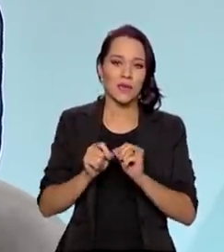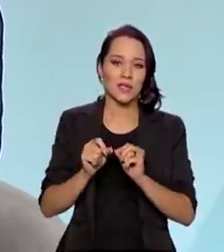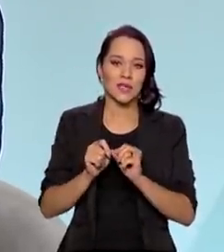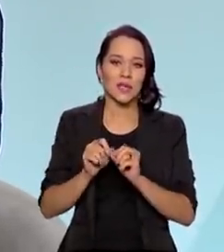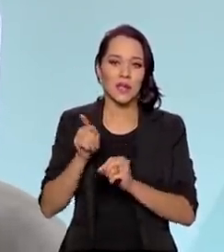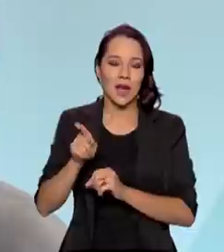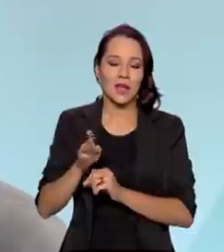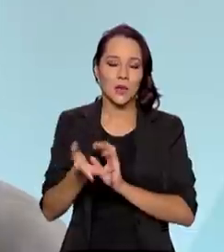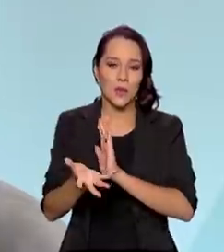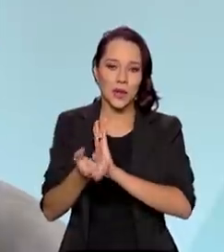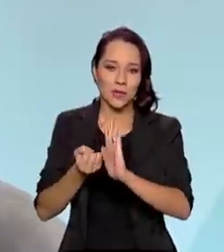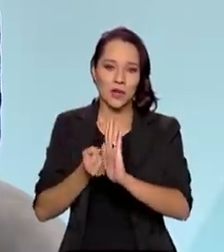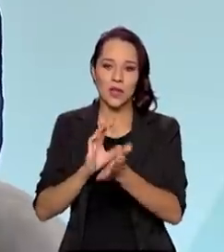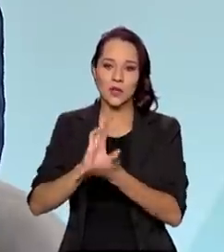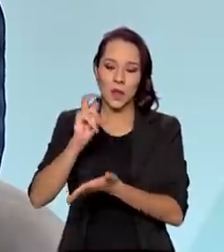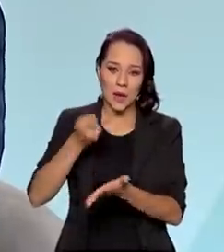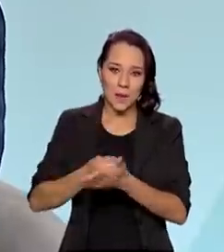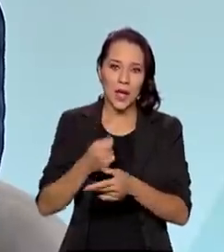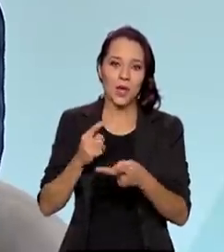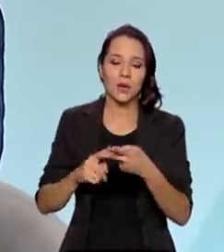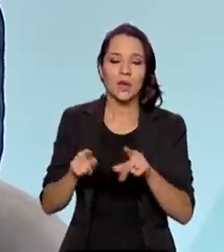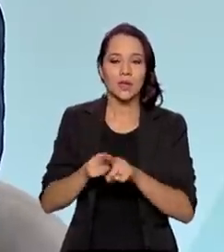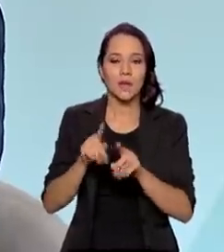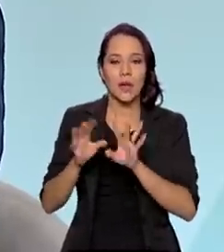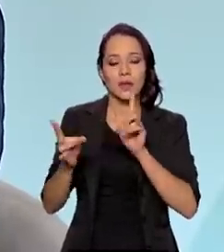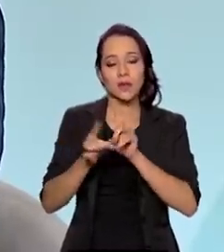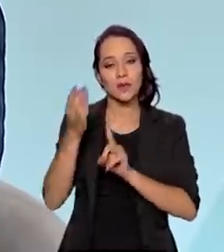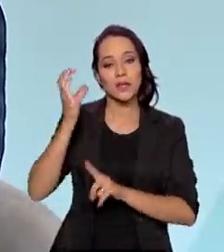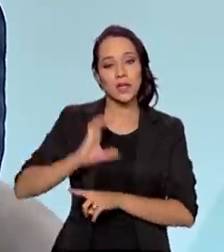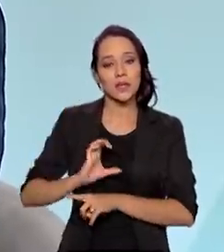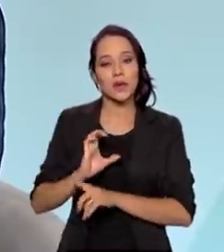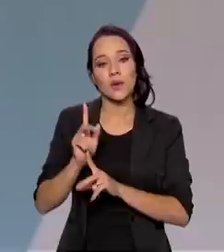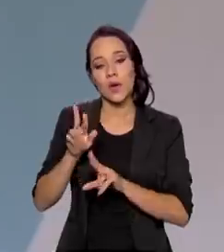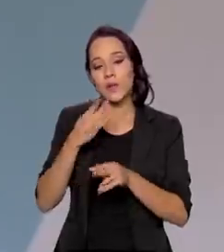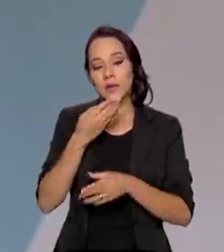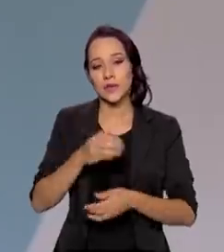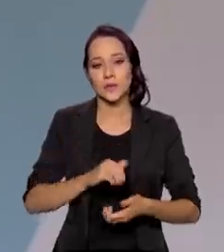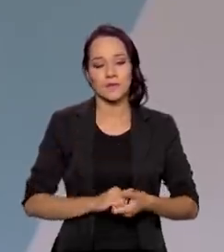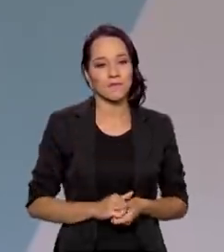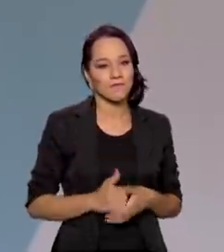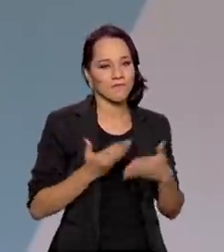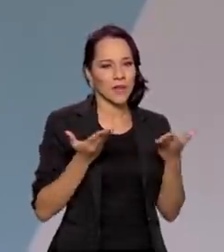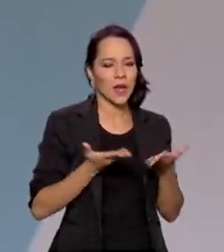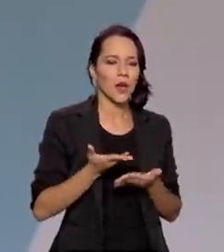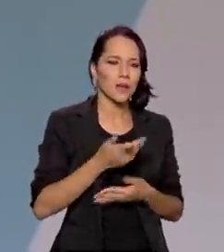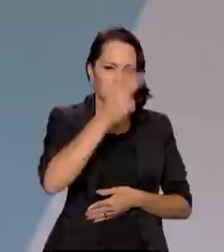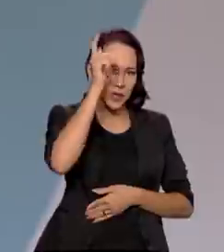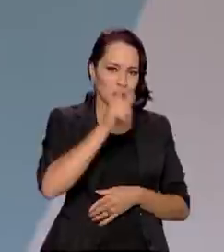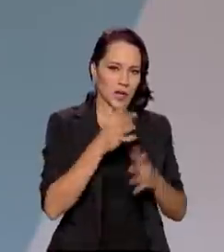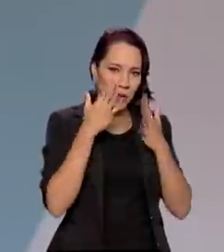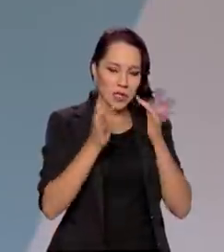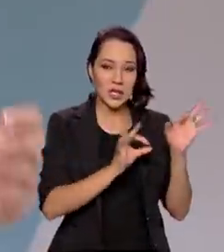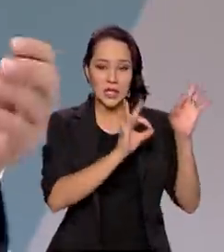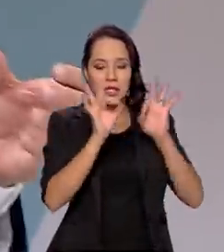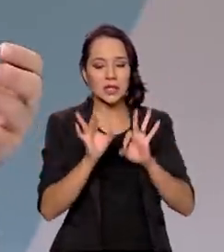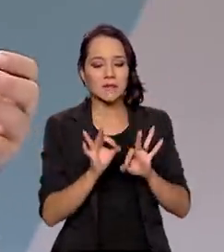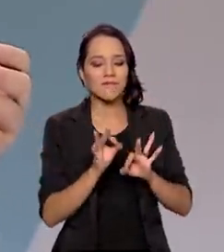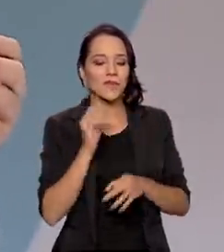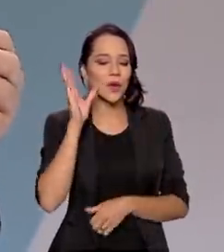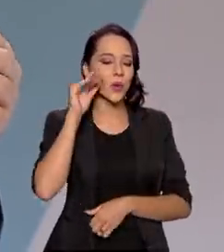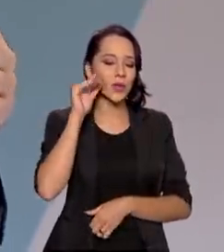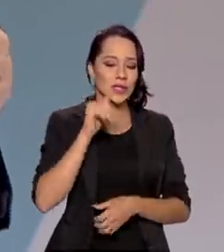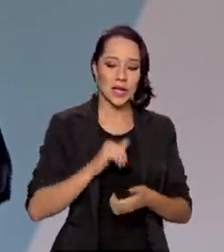concessão daquele benefício, atender o cidadão da maneira como ele solicitou. Agora, talvez quem está nos assistindo fique com uma